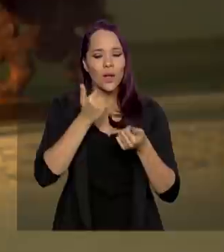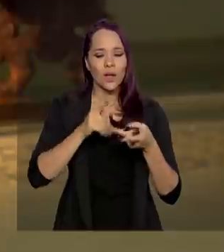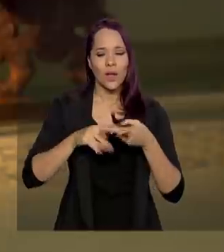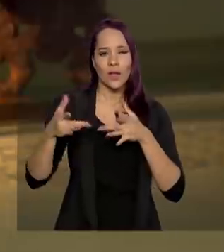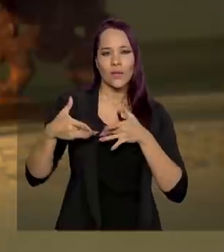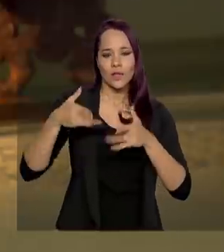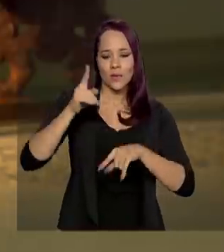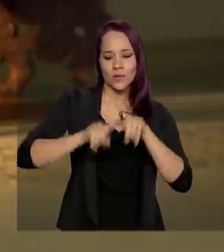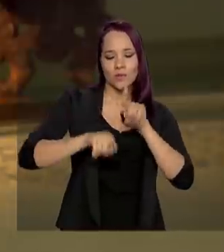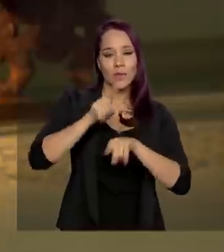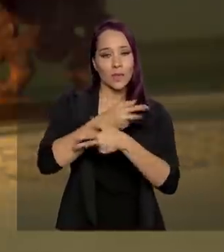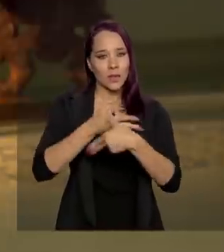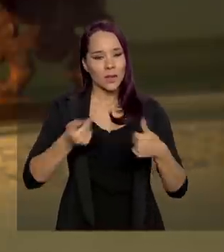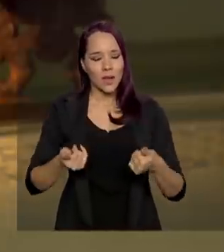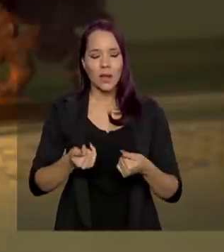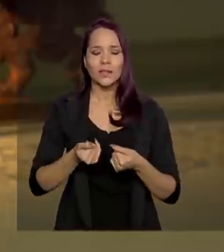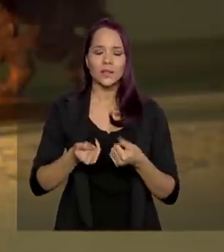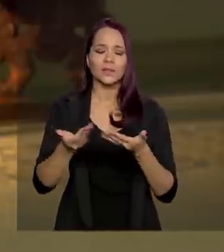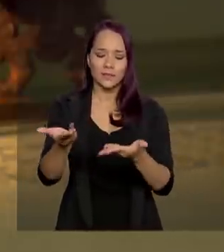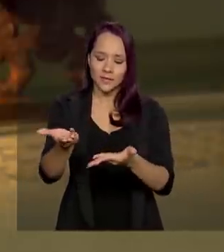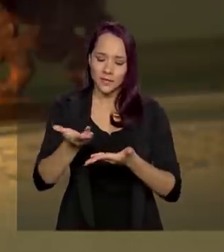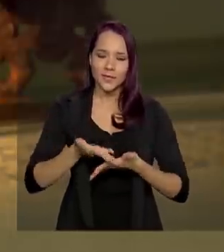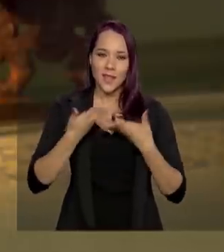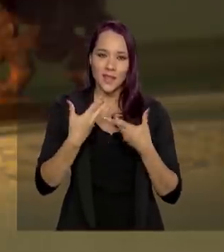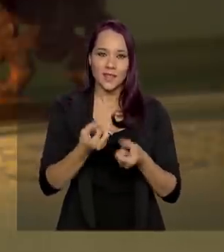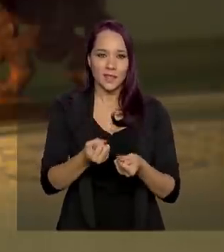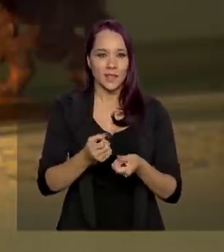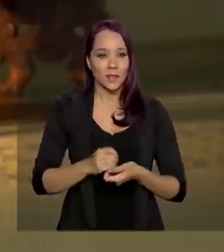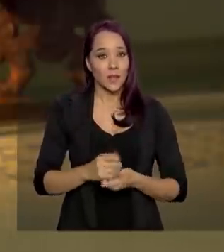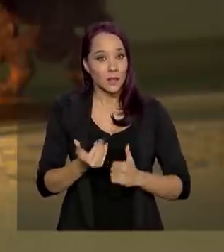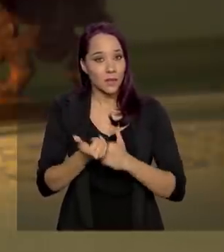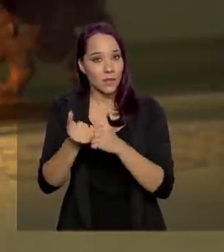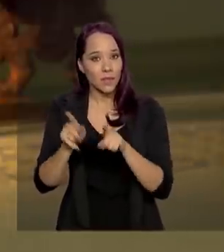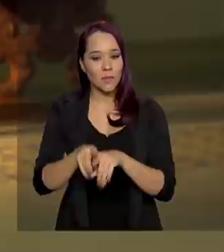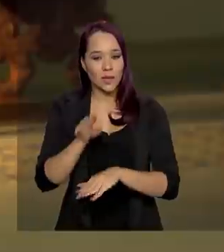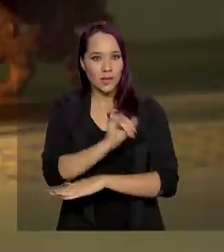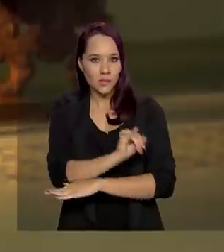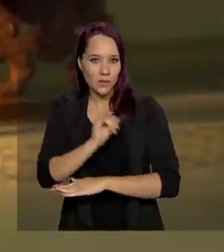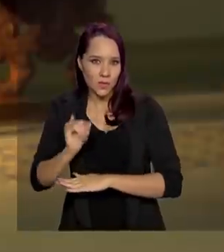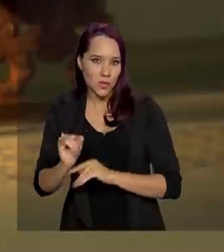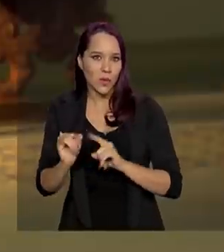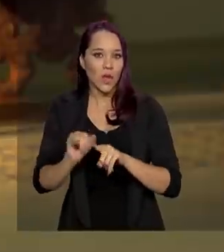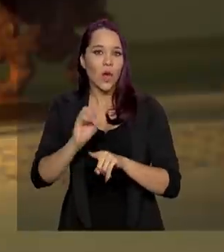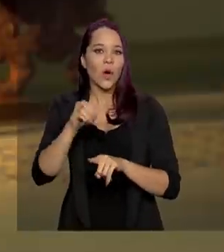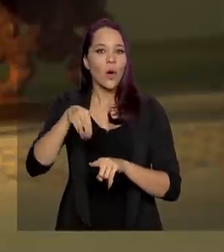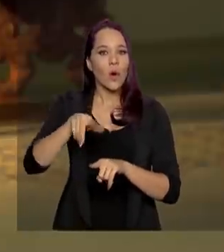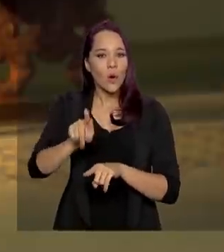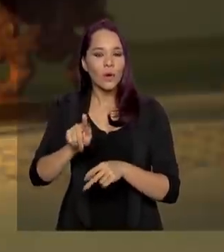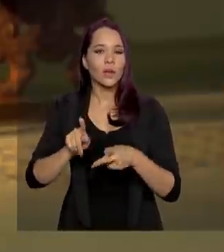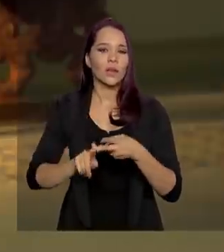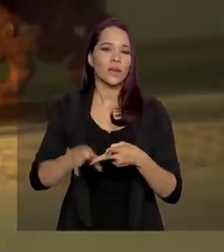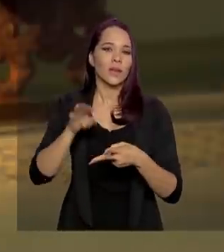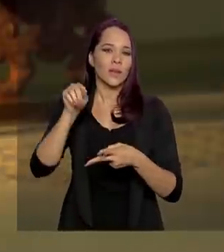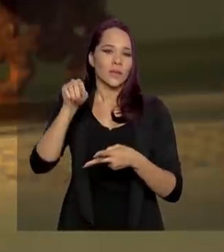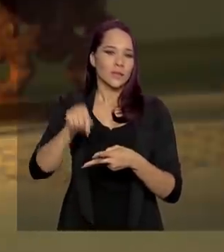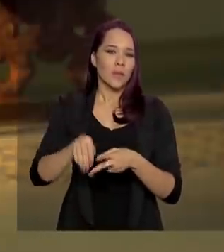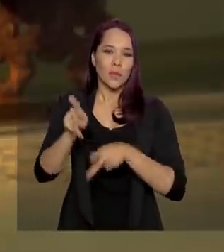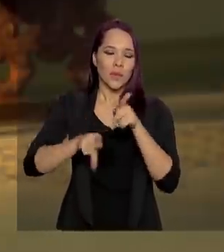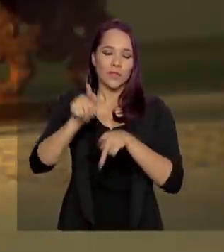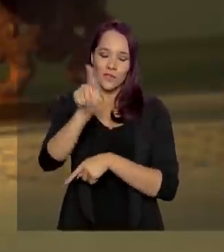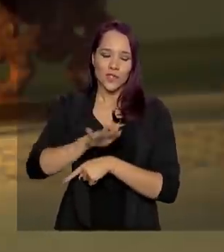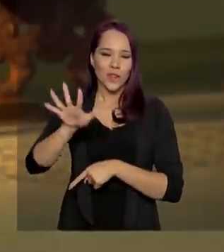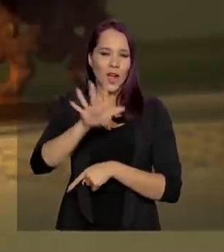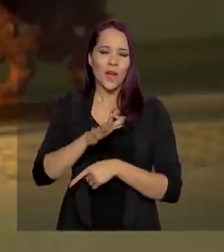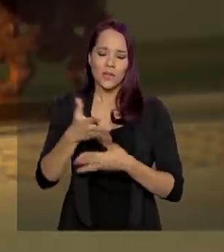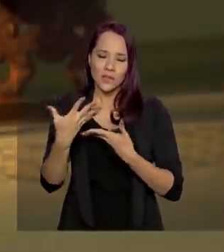doações de materiais, sempre muito bem-vindas. Esse apoio das instituições não governamentais, da população em geral, sempre muito bem-vindo.